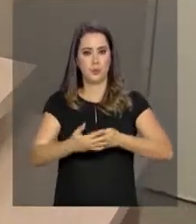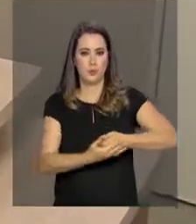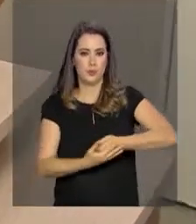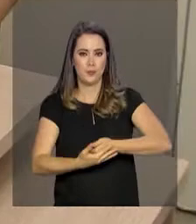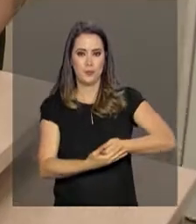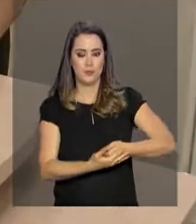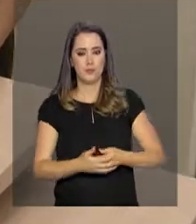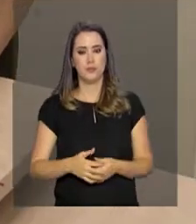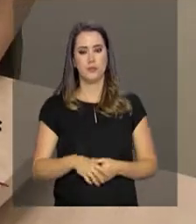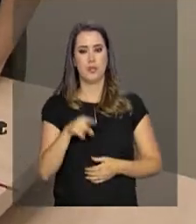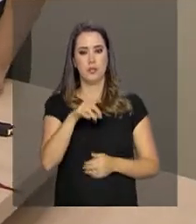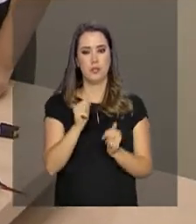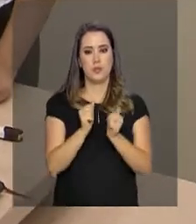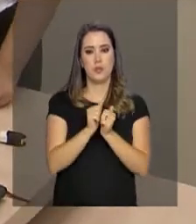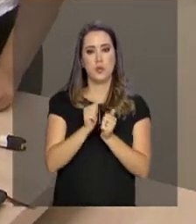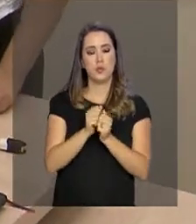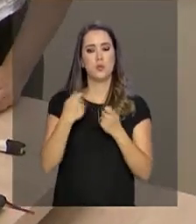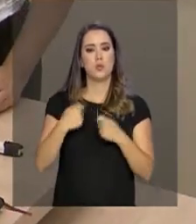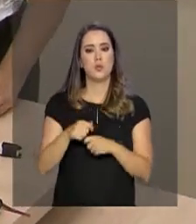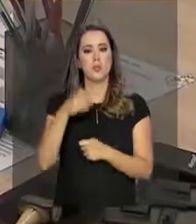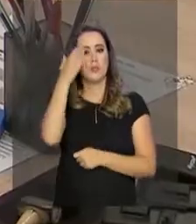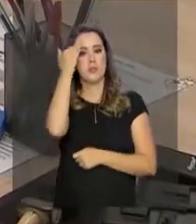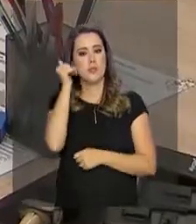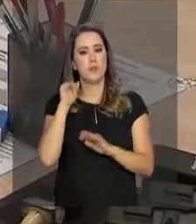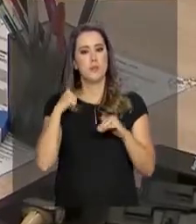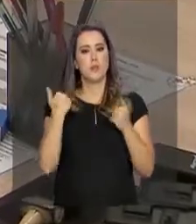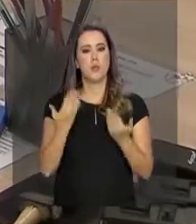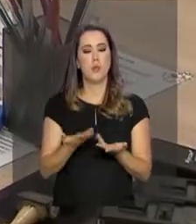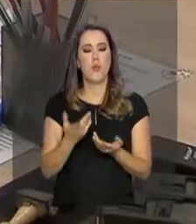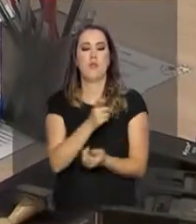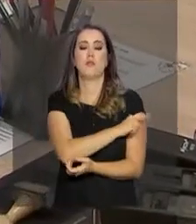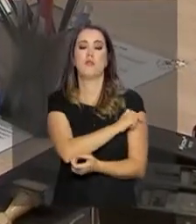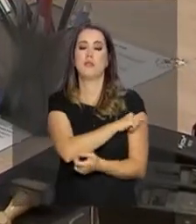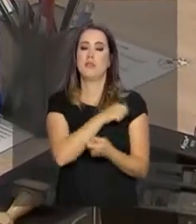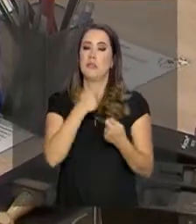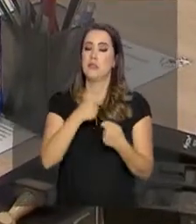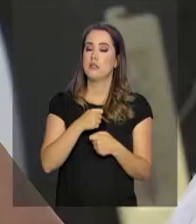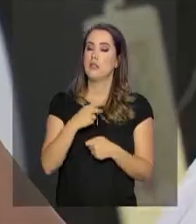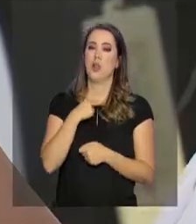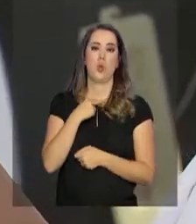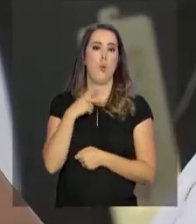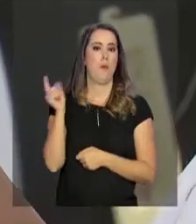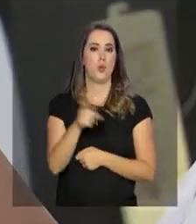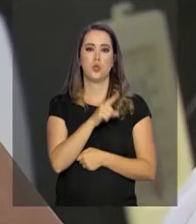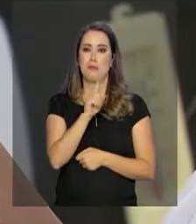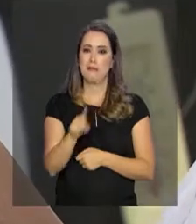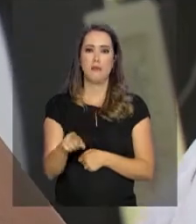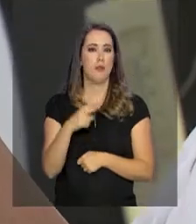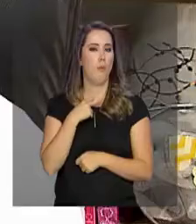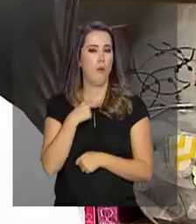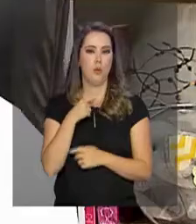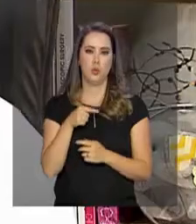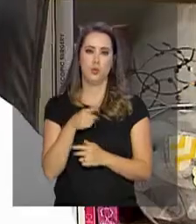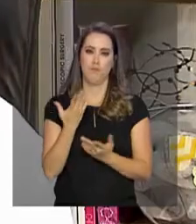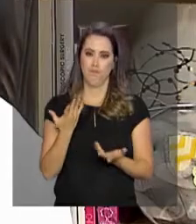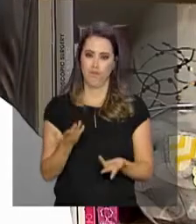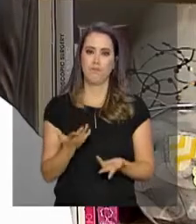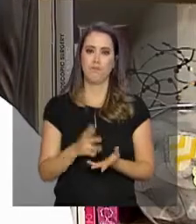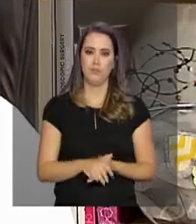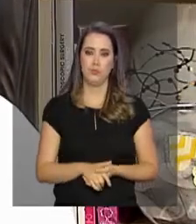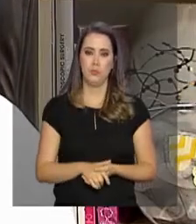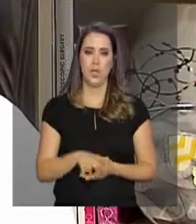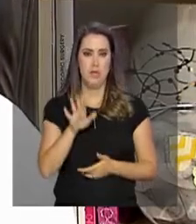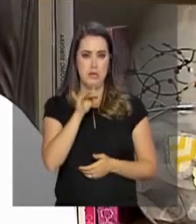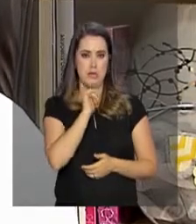médico, a futura mamãe tem que se informar sobre as vacinas que são proibidas durante a gestação. Durante a gestação não é